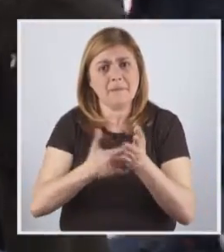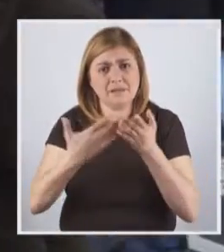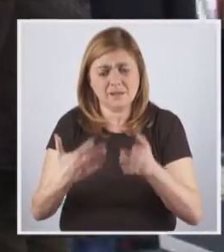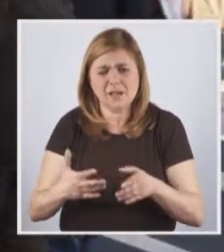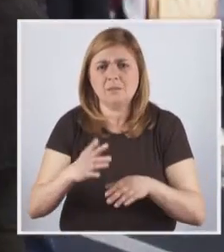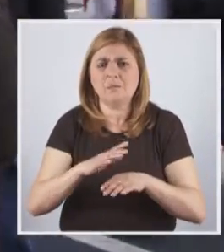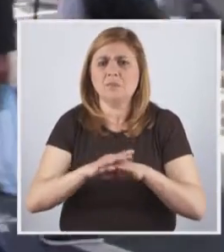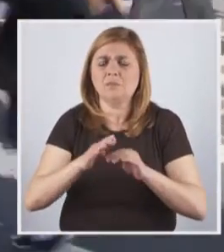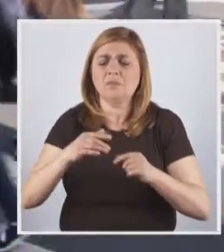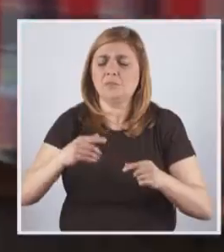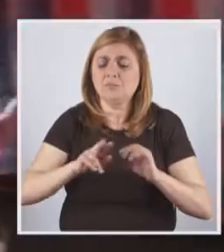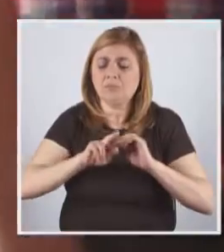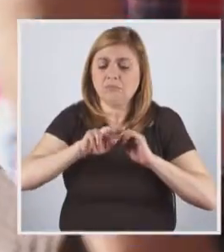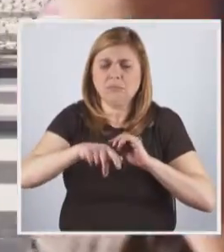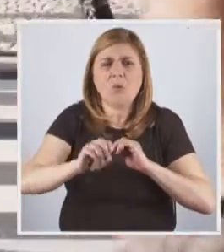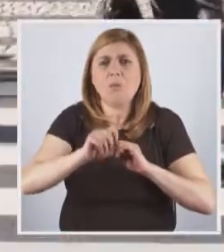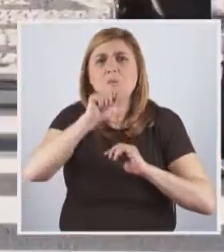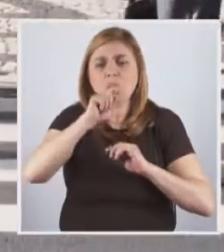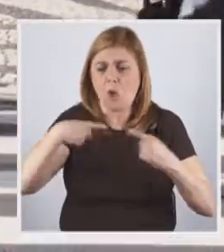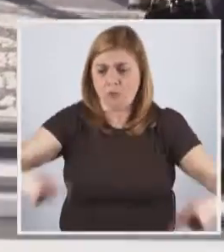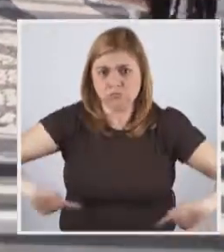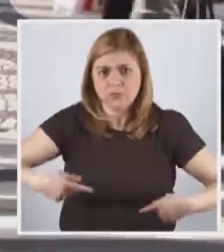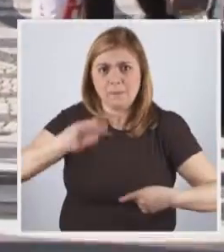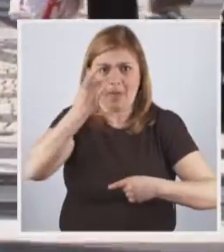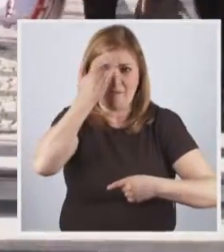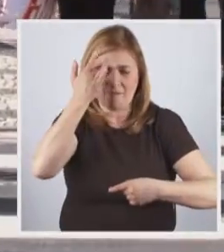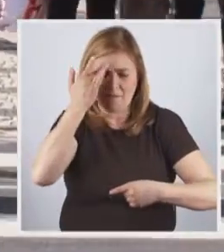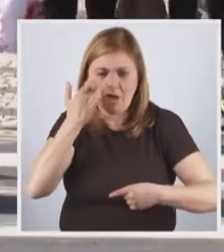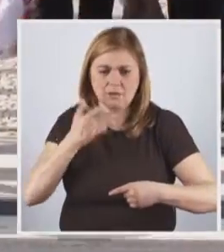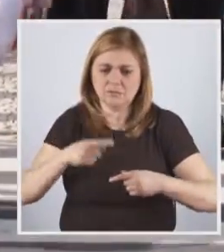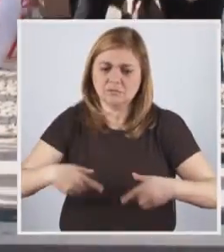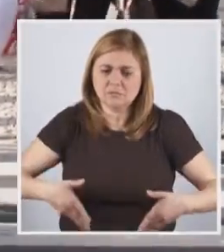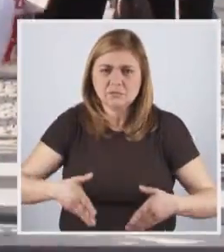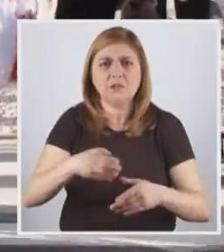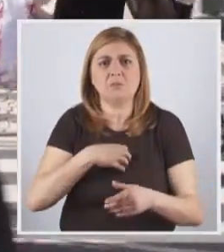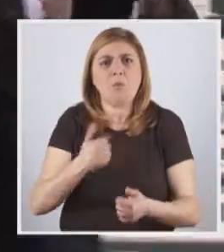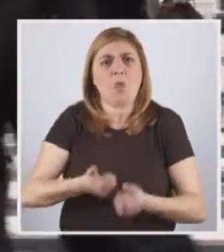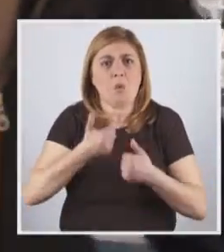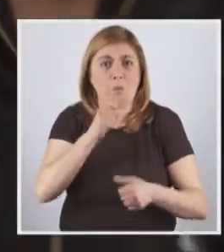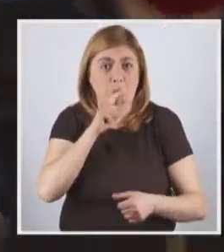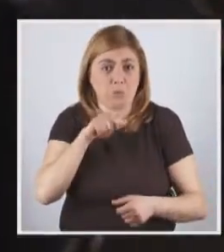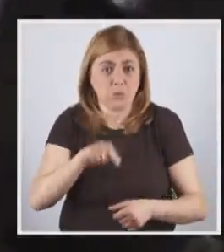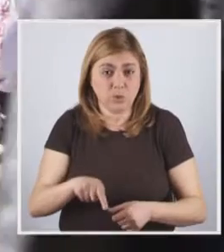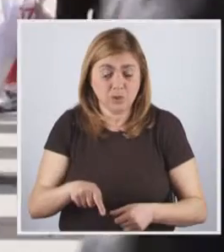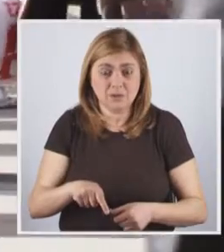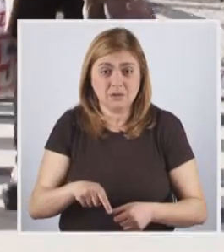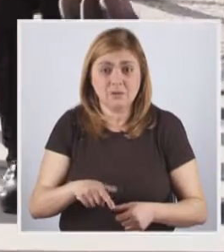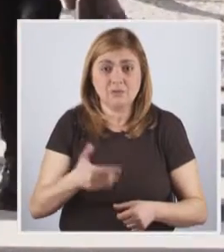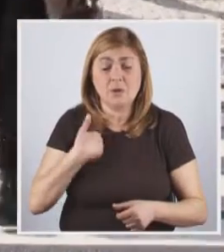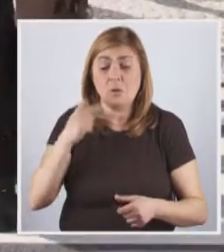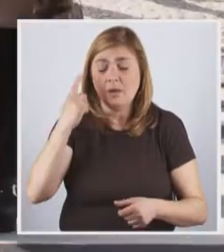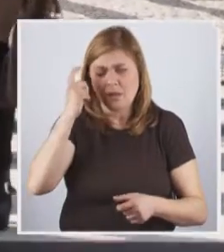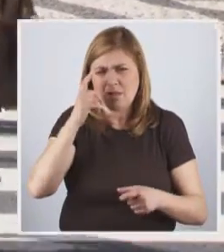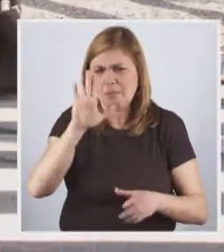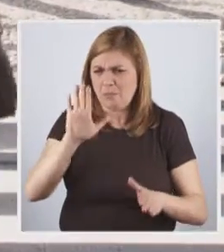rebaixadas para não terem degraus, para conseguirem deslocar-se com o maior conforto possível. Eu lembro-me que